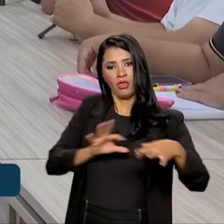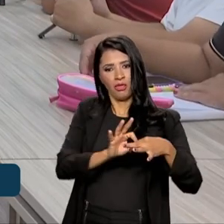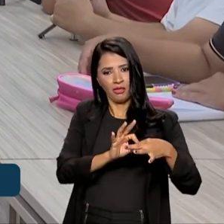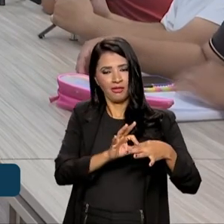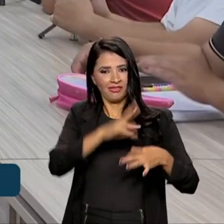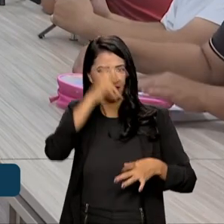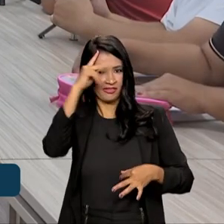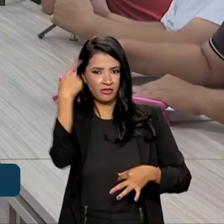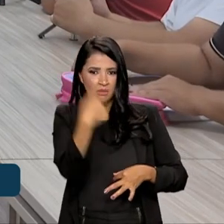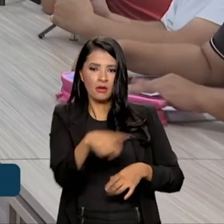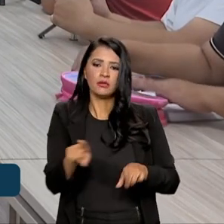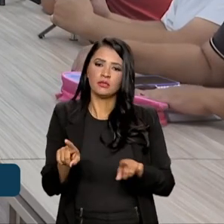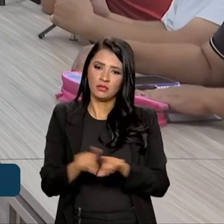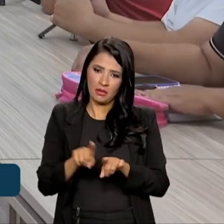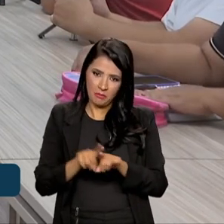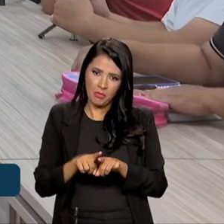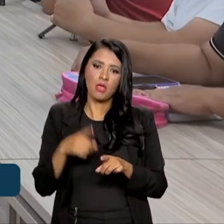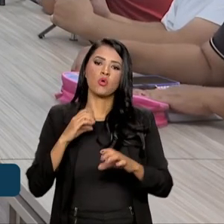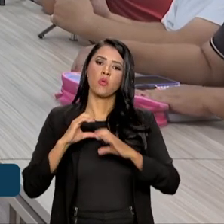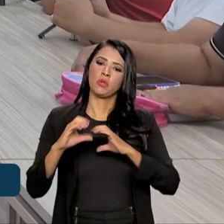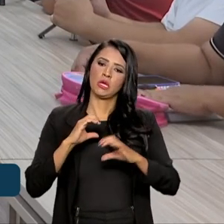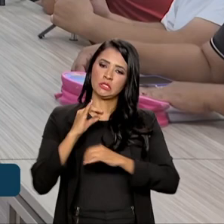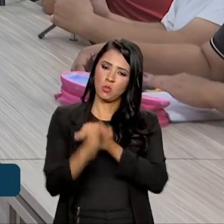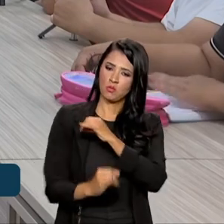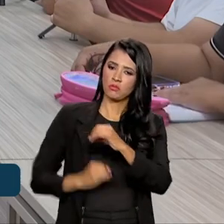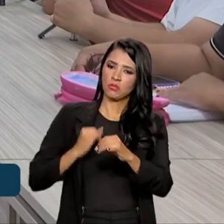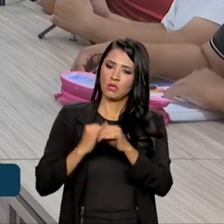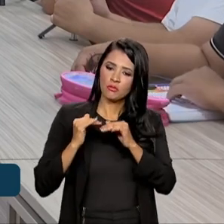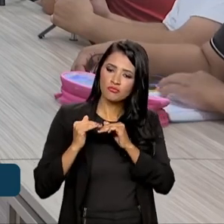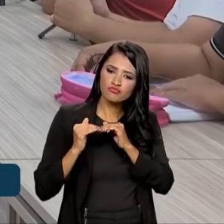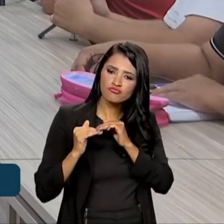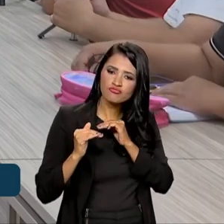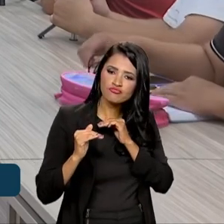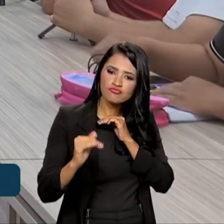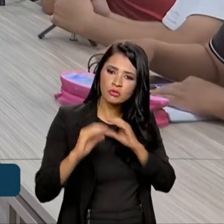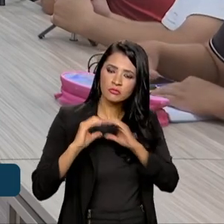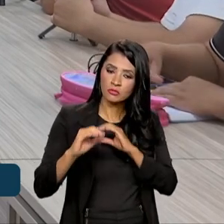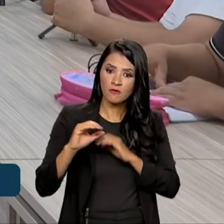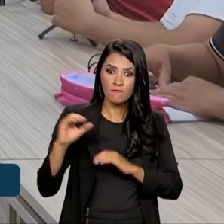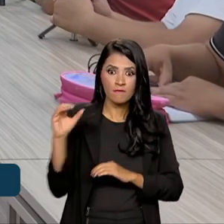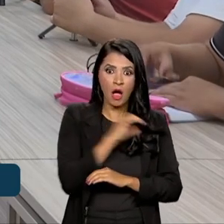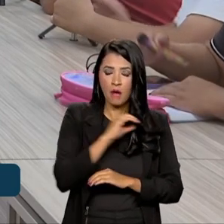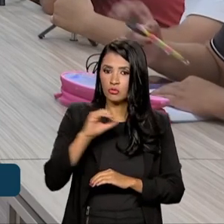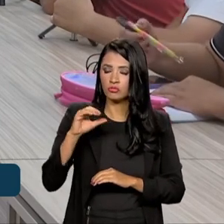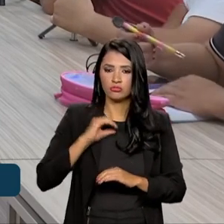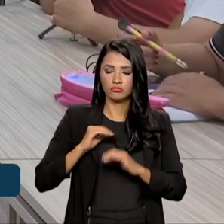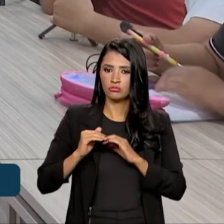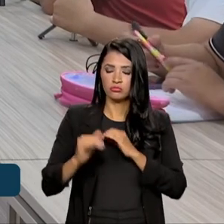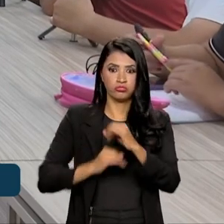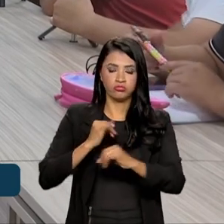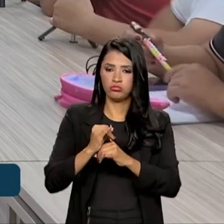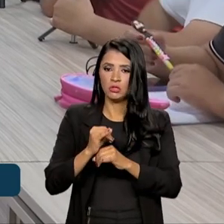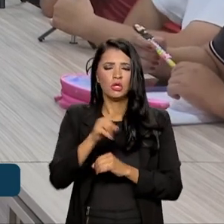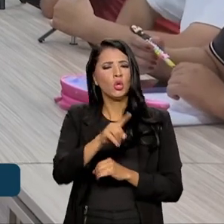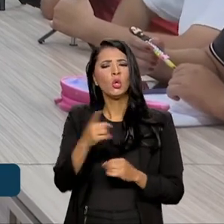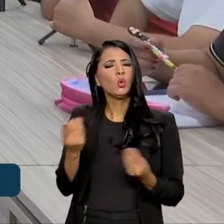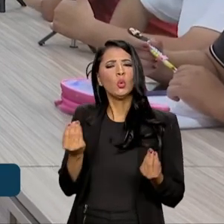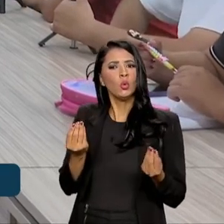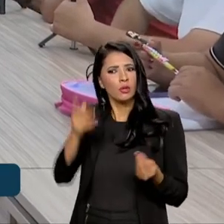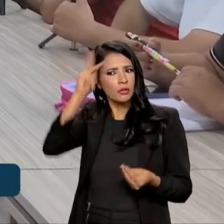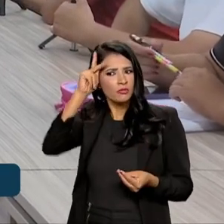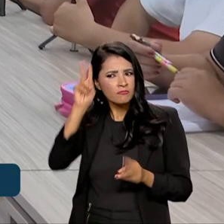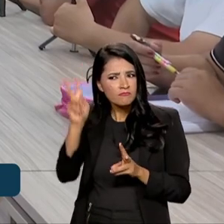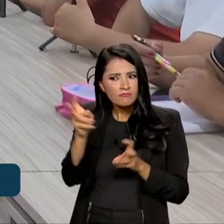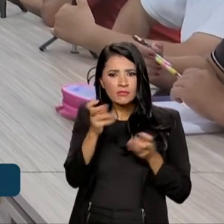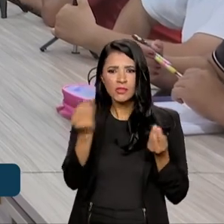por uma internet, por uma comunicação estável de alta velocidade. O que vislumbra Parintins com